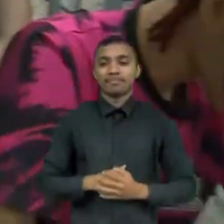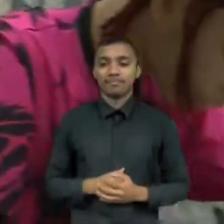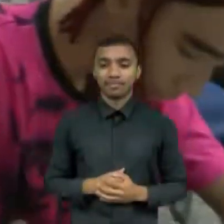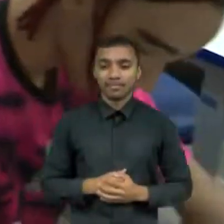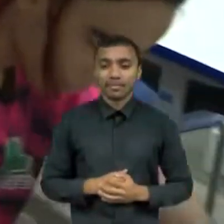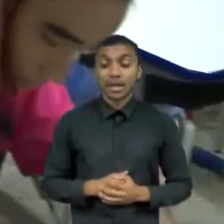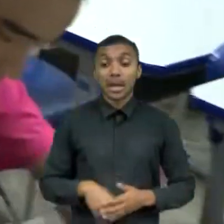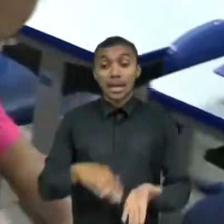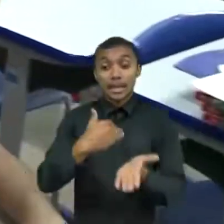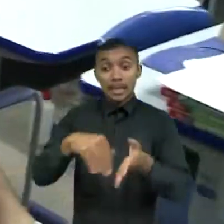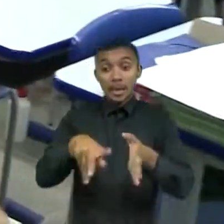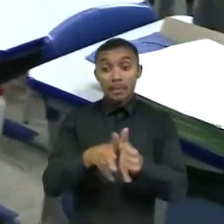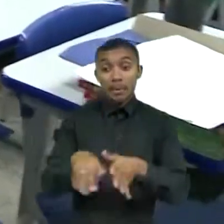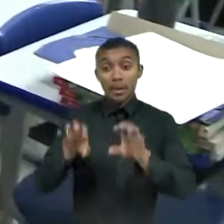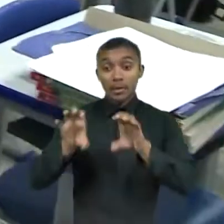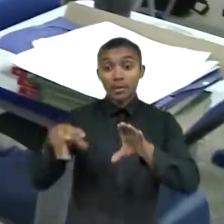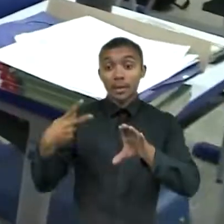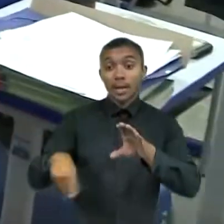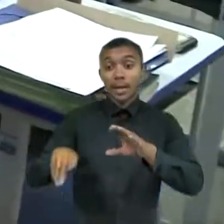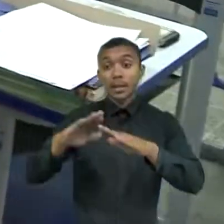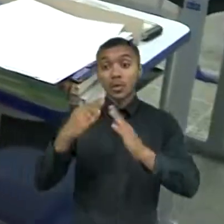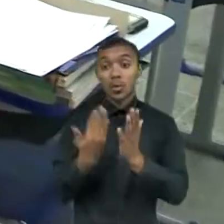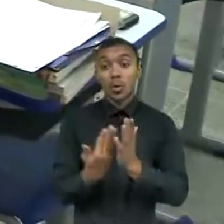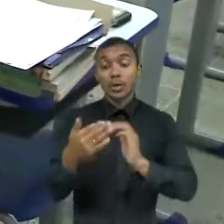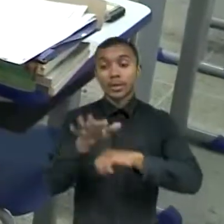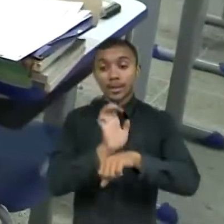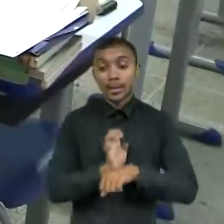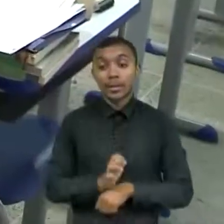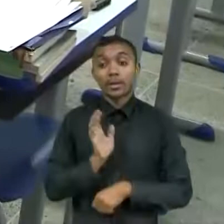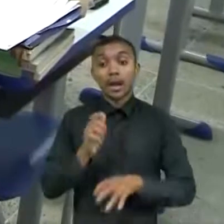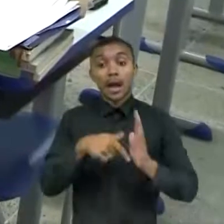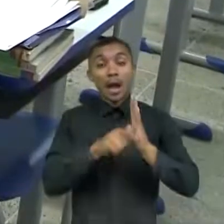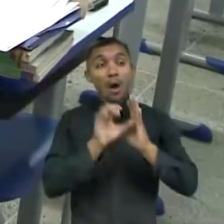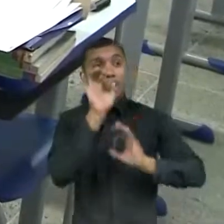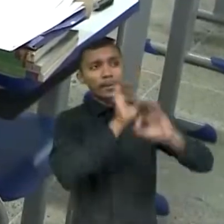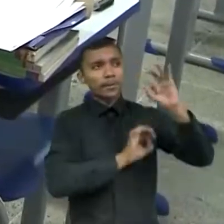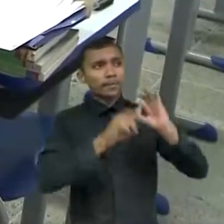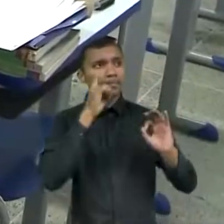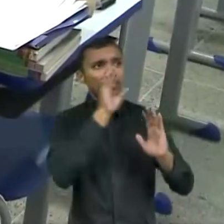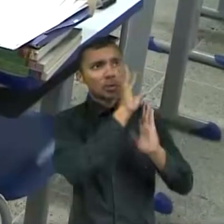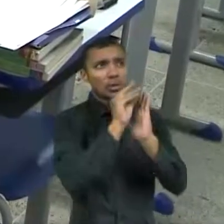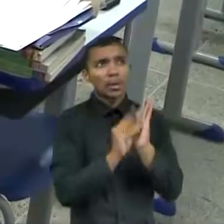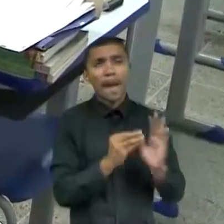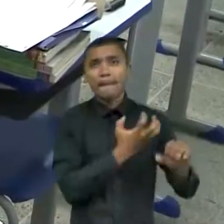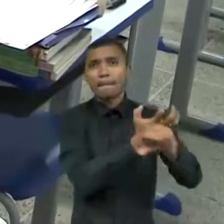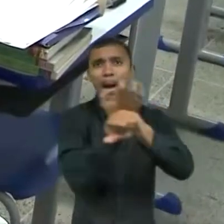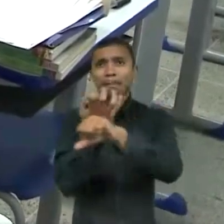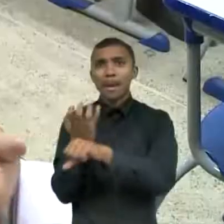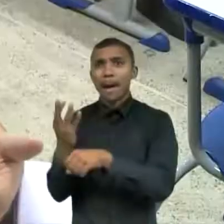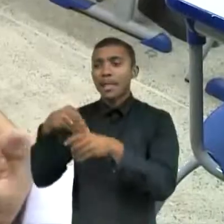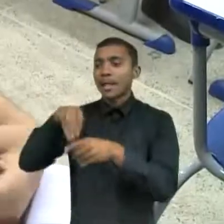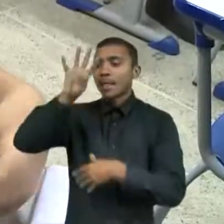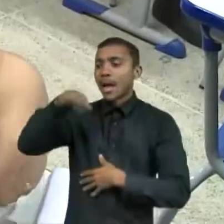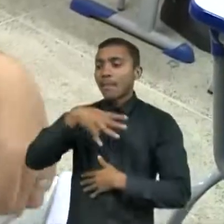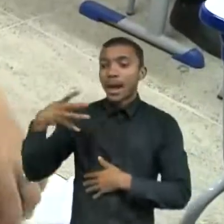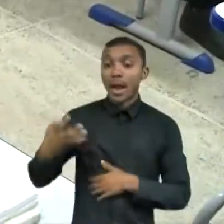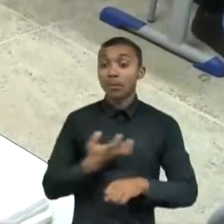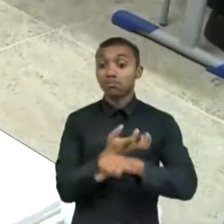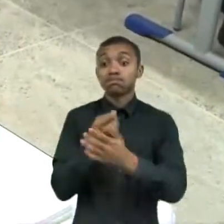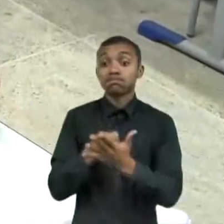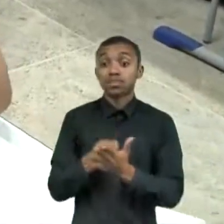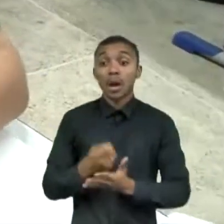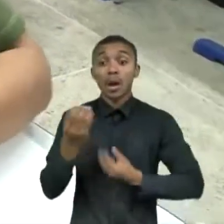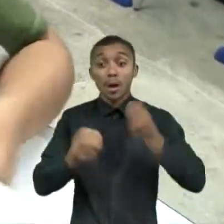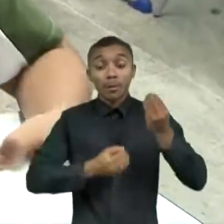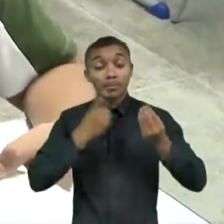Educação do Estado está definindo como essas temáticas serão incluídas na matriz curricular. A expectativa